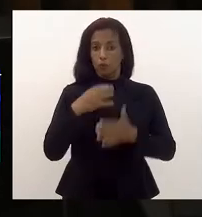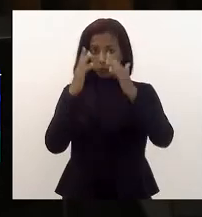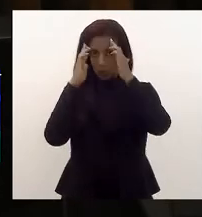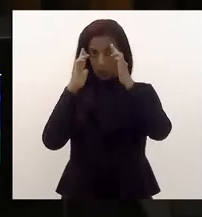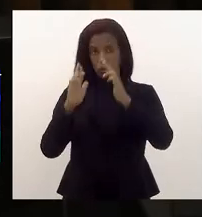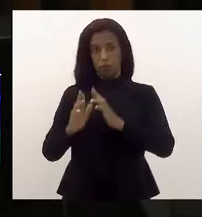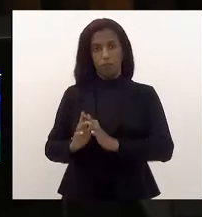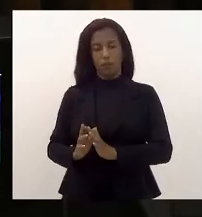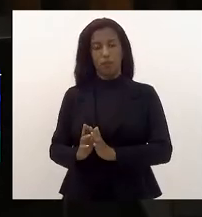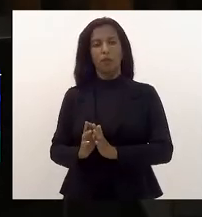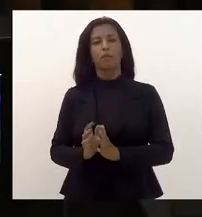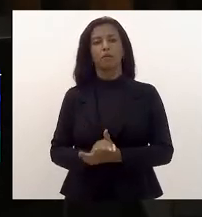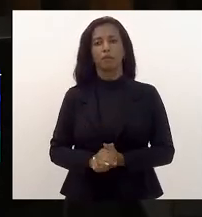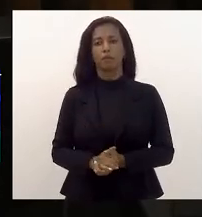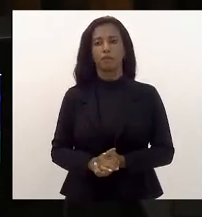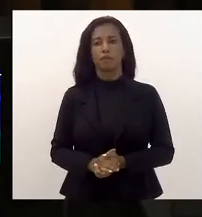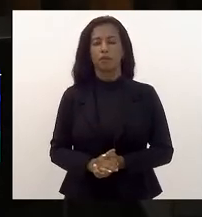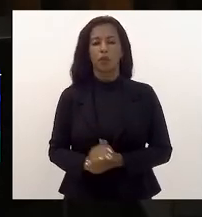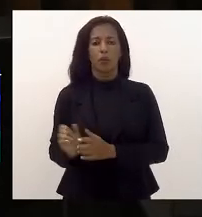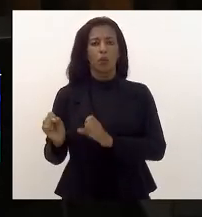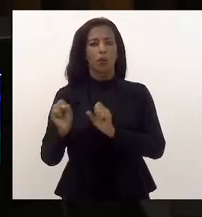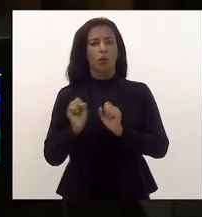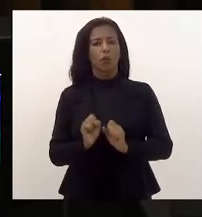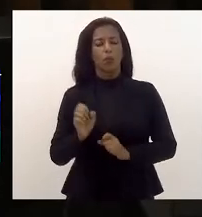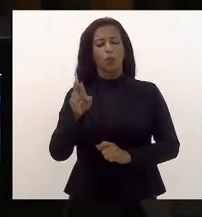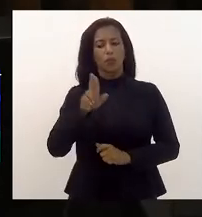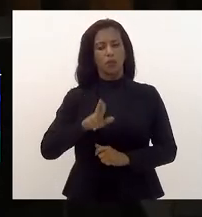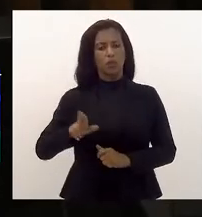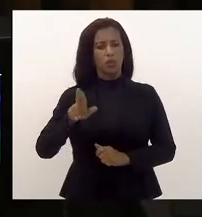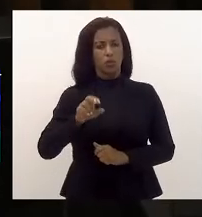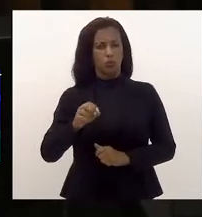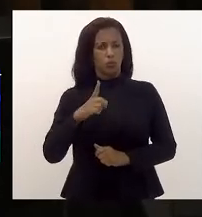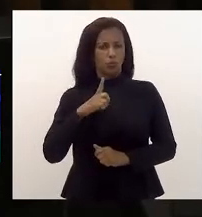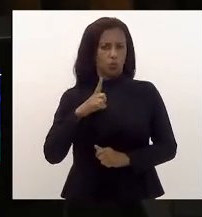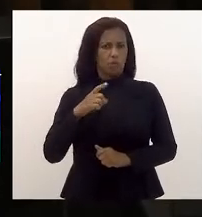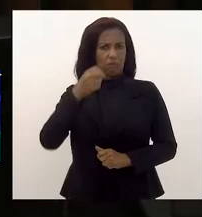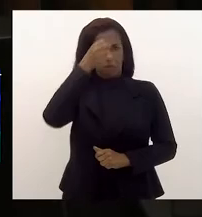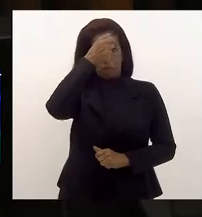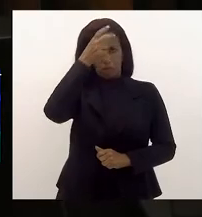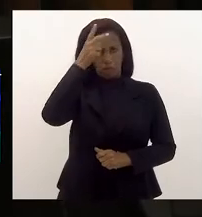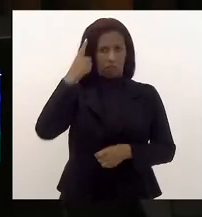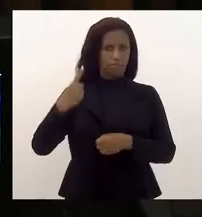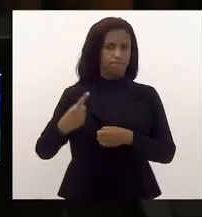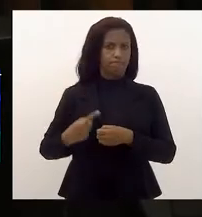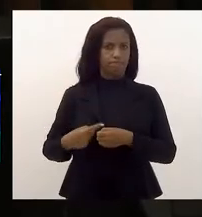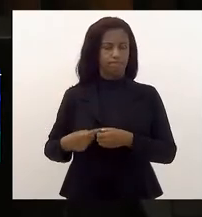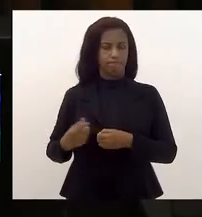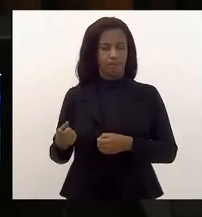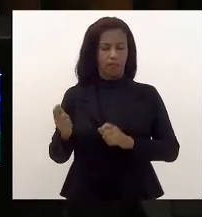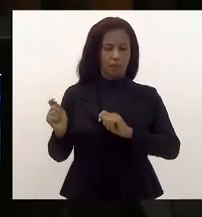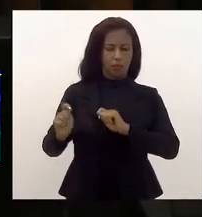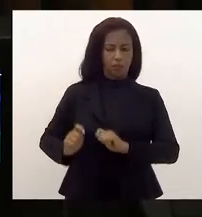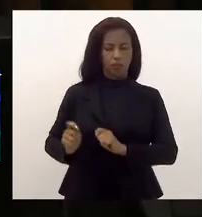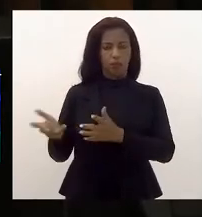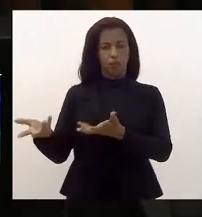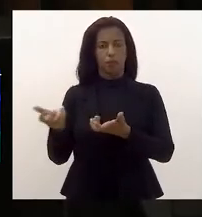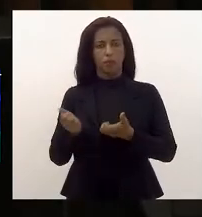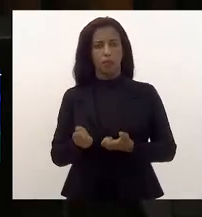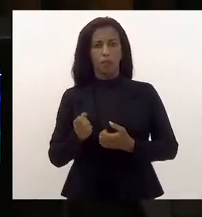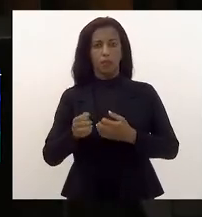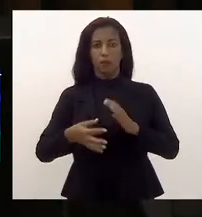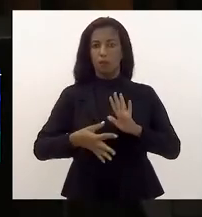respeitando o poder de uso do solo que tem as prefeituras, elas pudessem receber uma